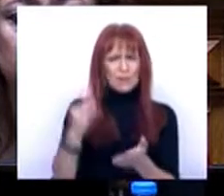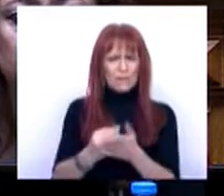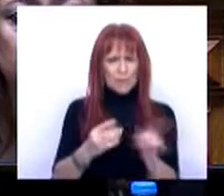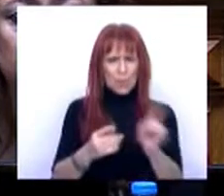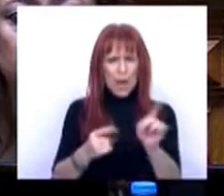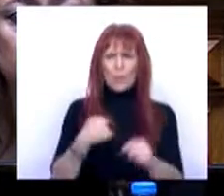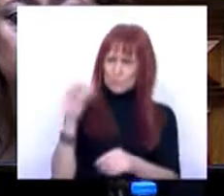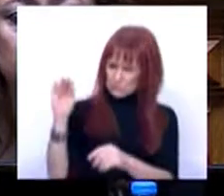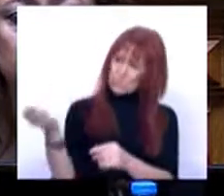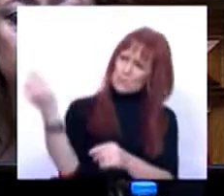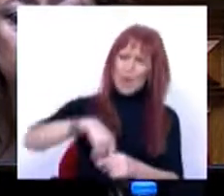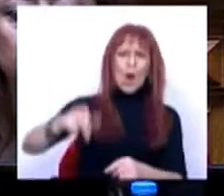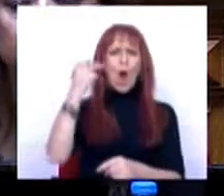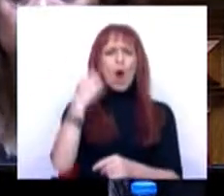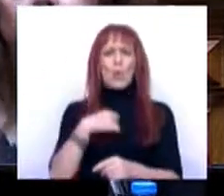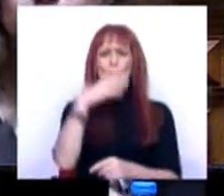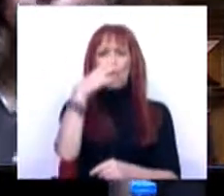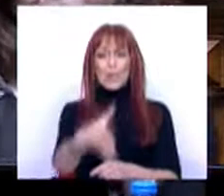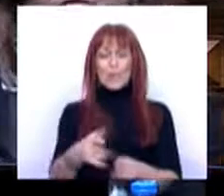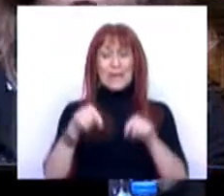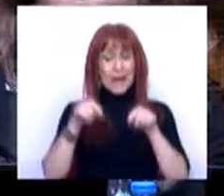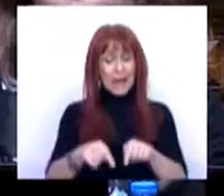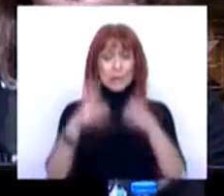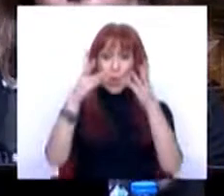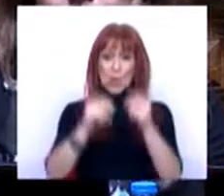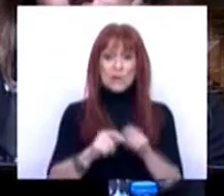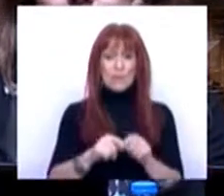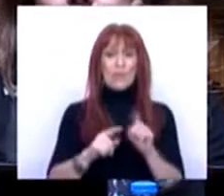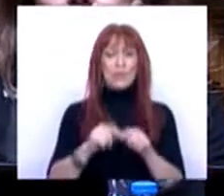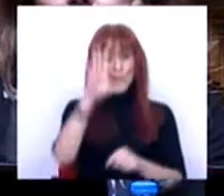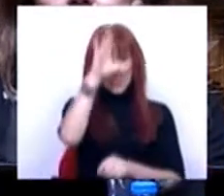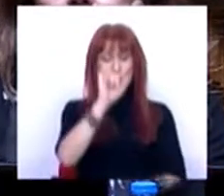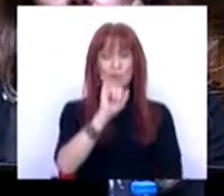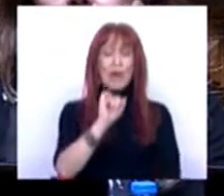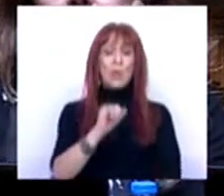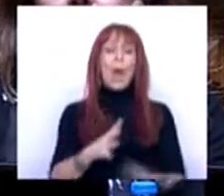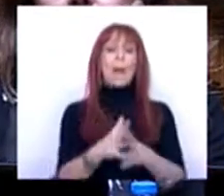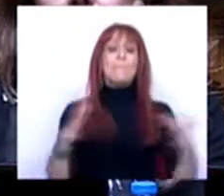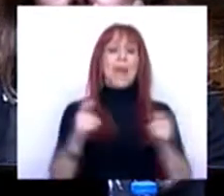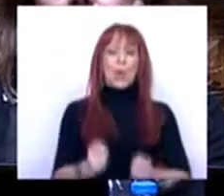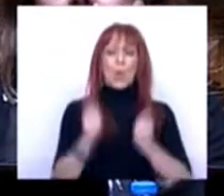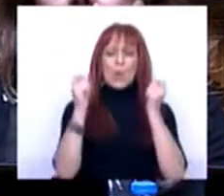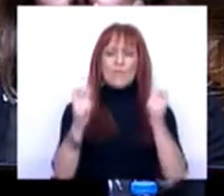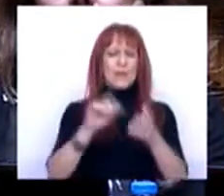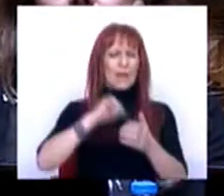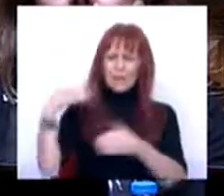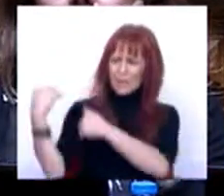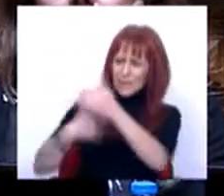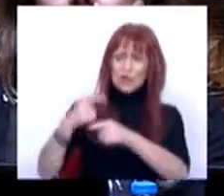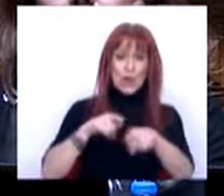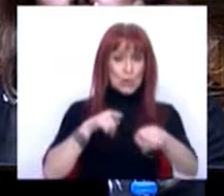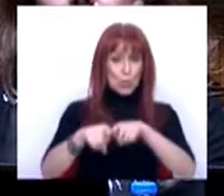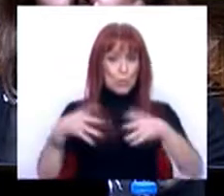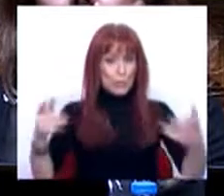chamada e é com orgulho que podemos afirmar que este é o Orçamento do Estado com o maior investimento de sempre nas